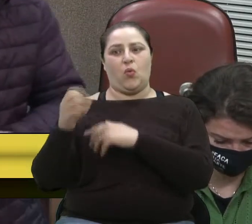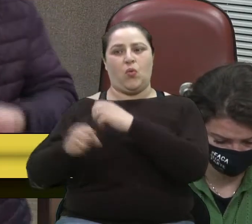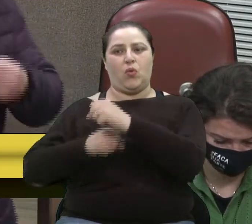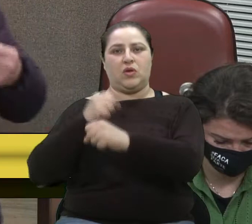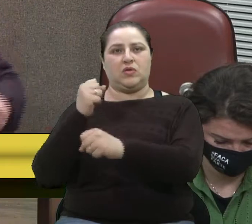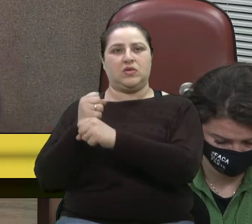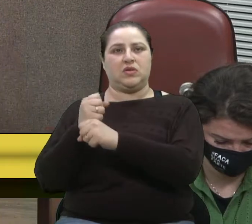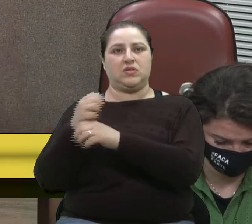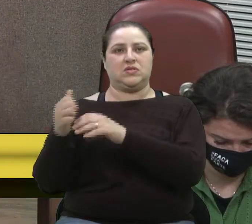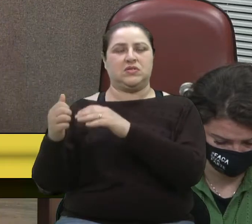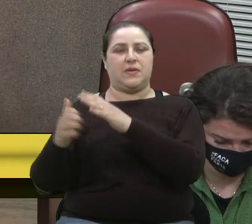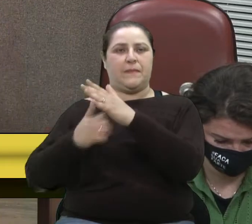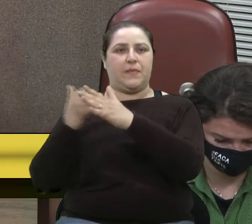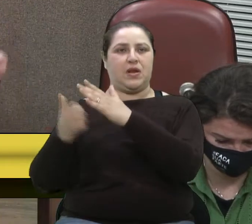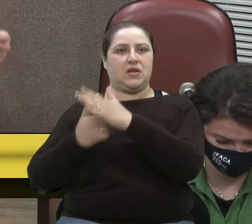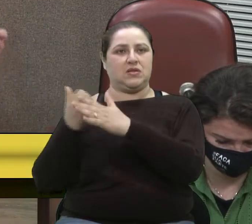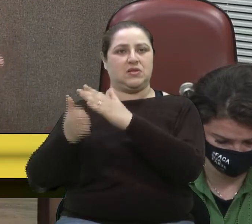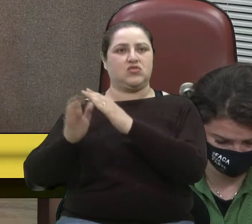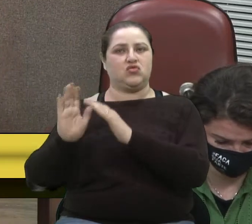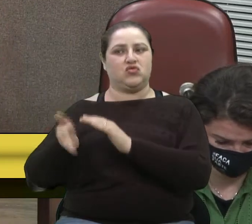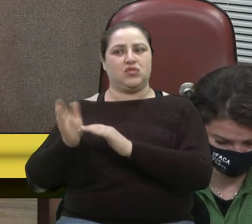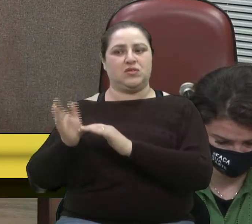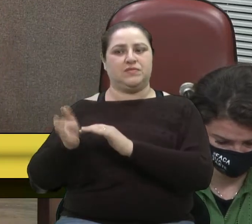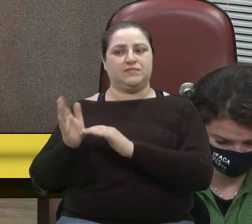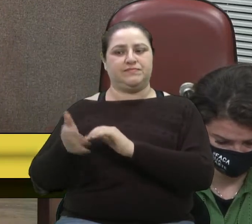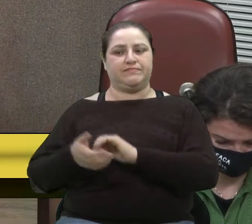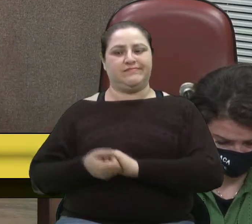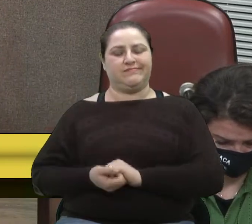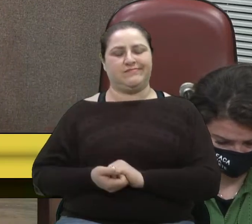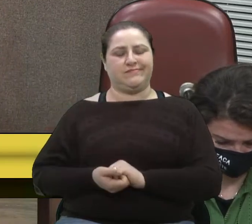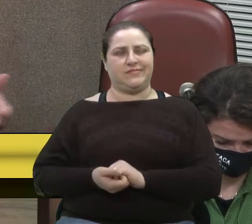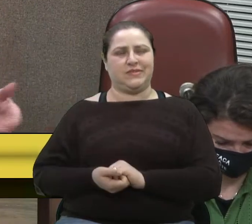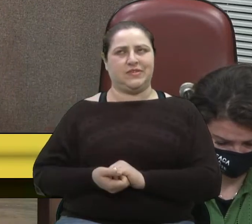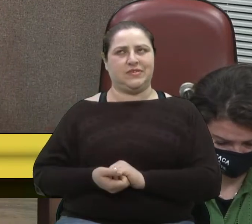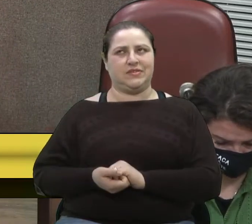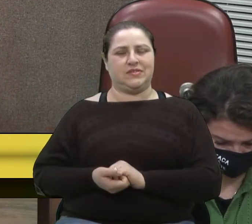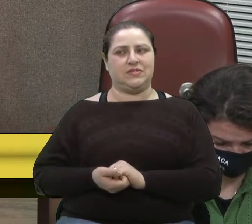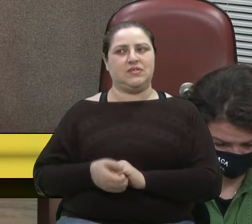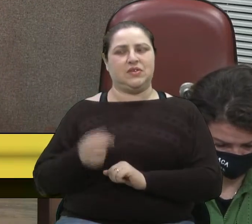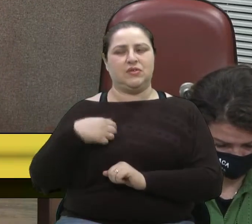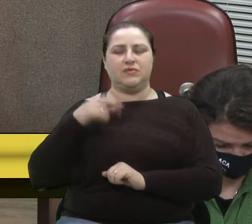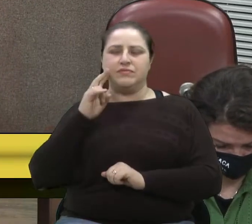com certeza ouvindo o debate aqui há pouco,